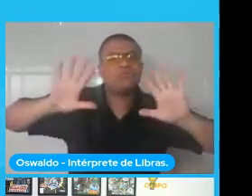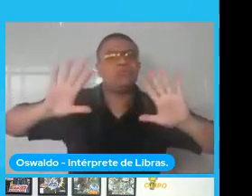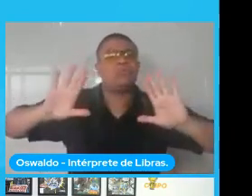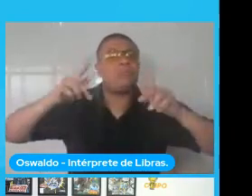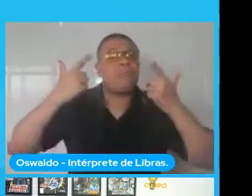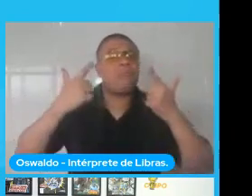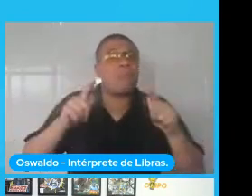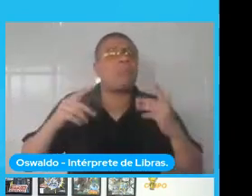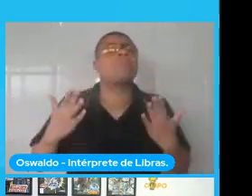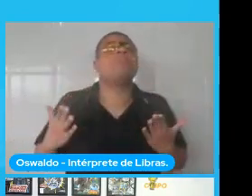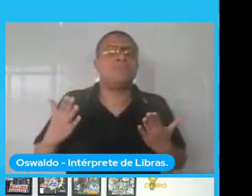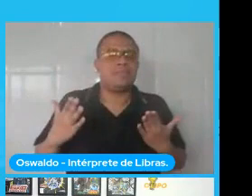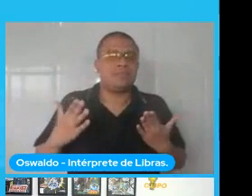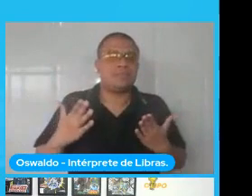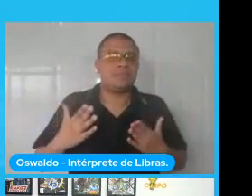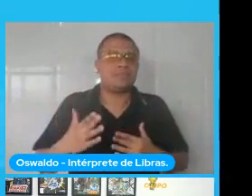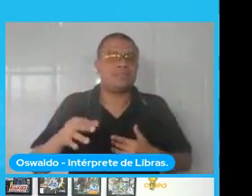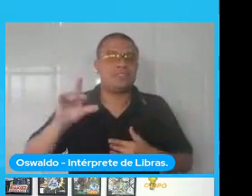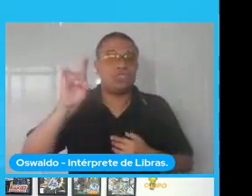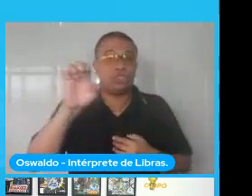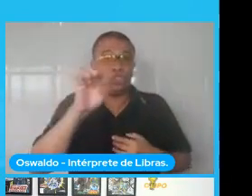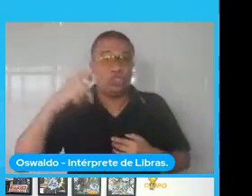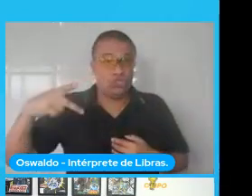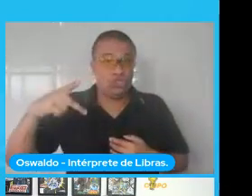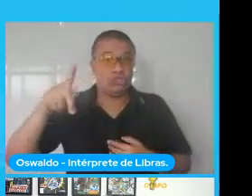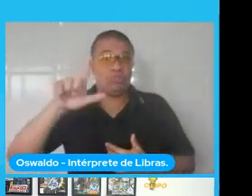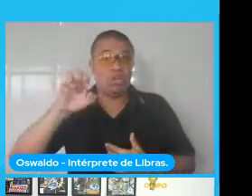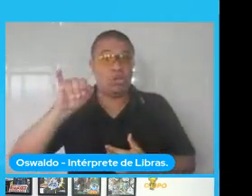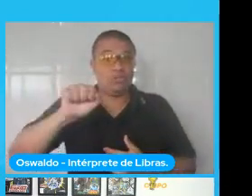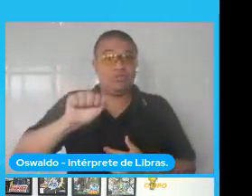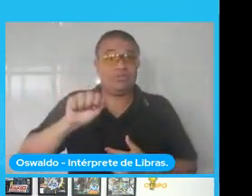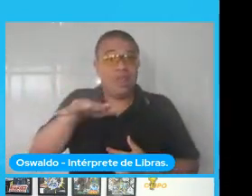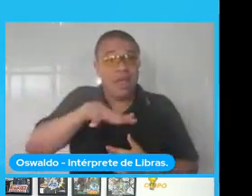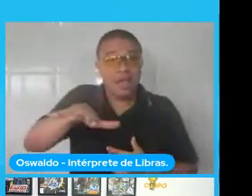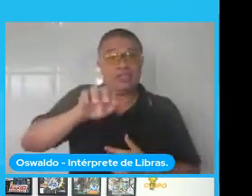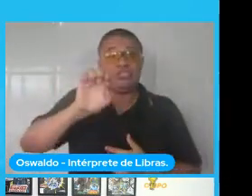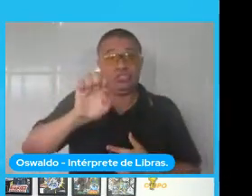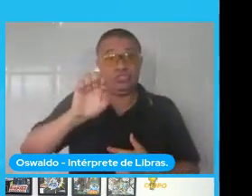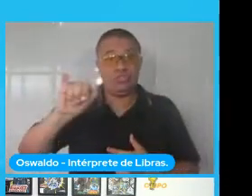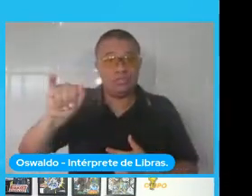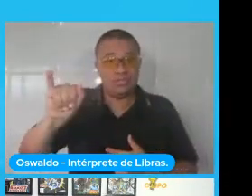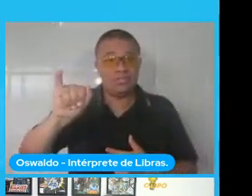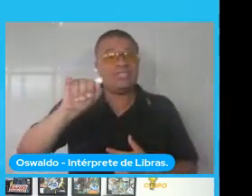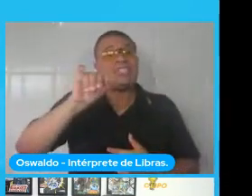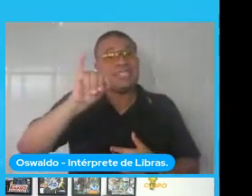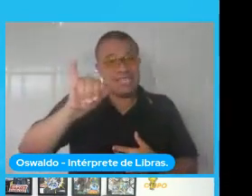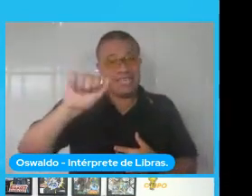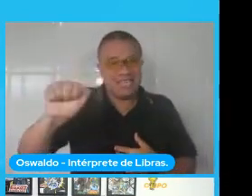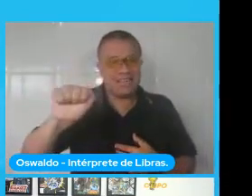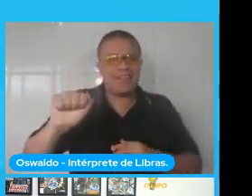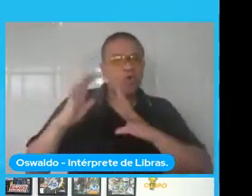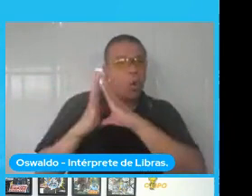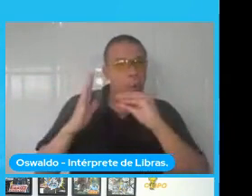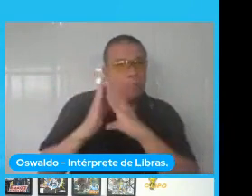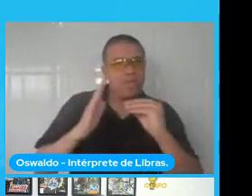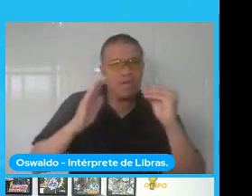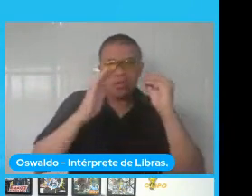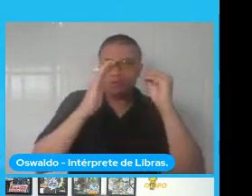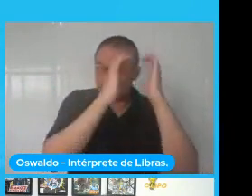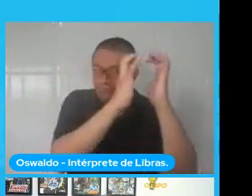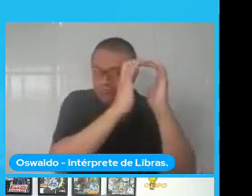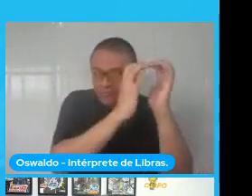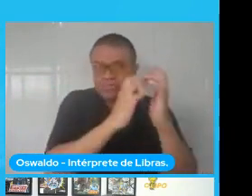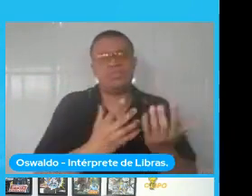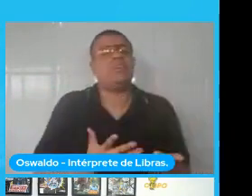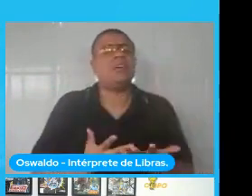ela surgiu ali entre a década de 40 e 50, justamente com essa ideia de simular o cérebro humano, e aí ela foi